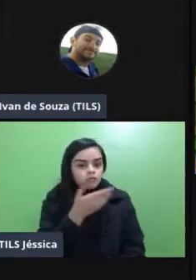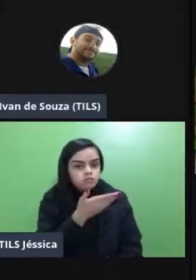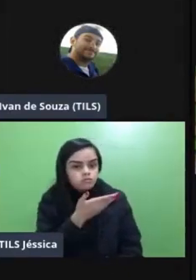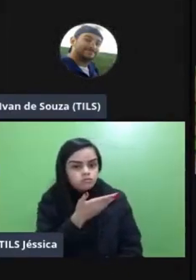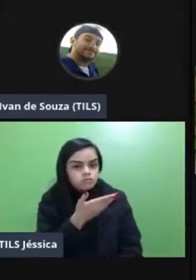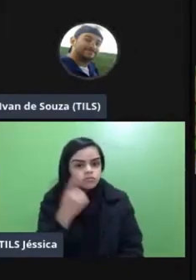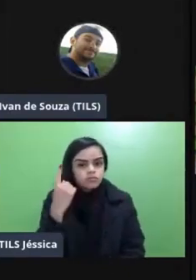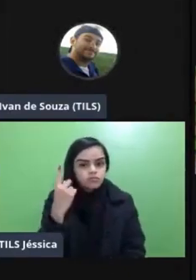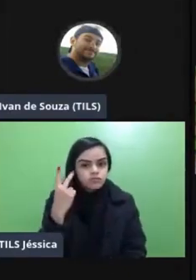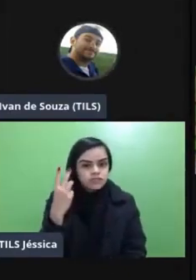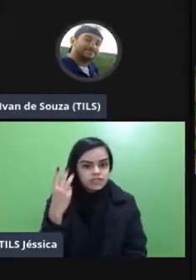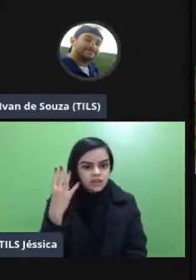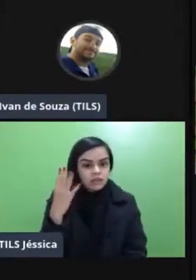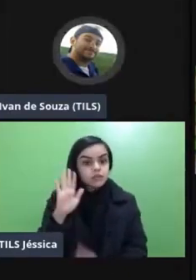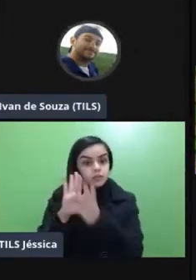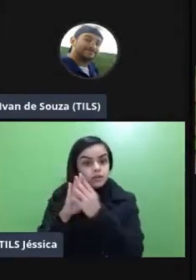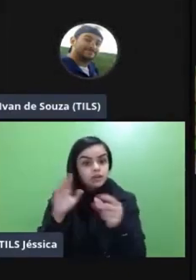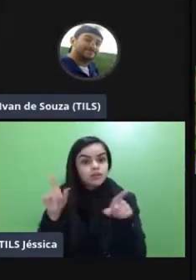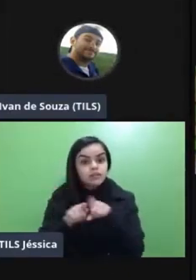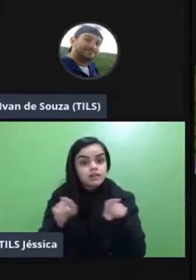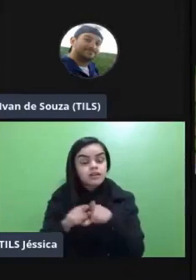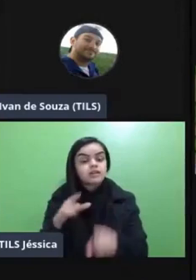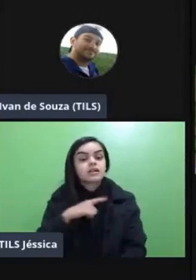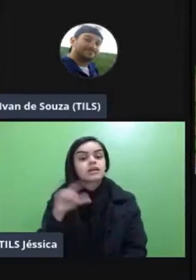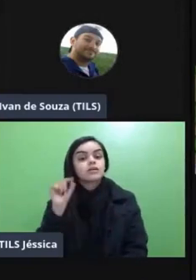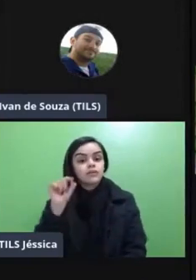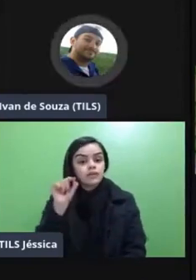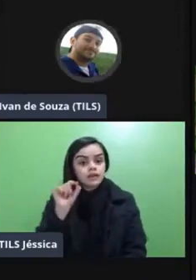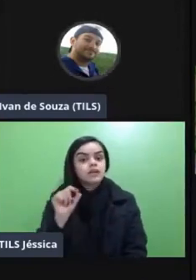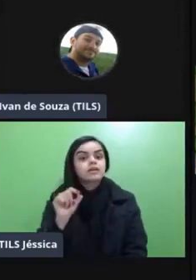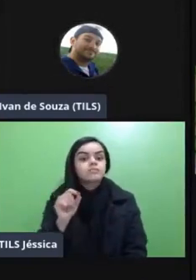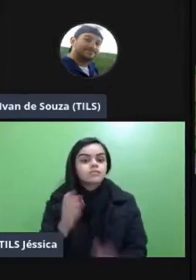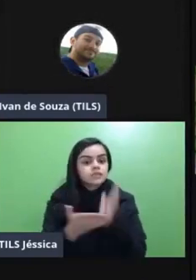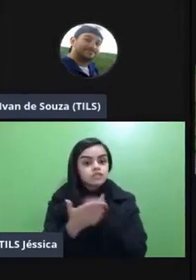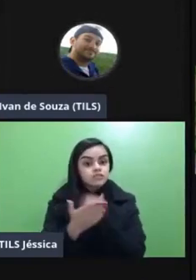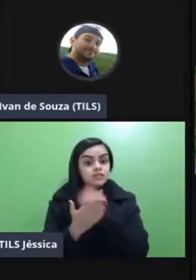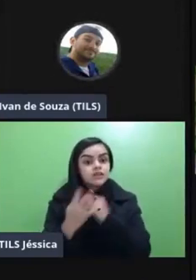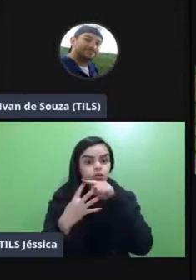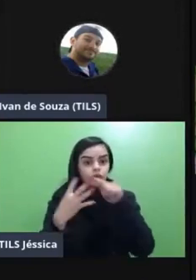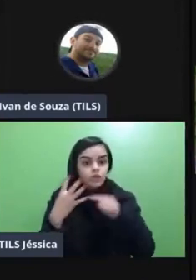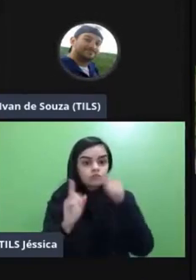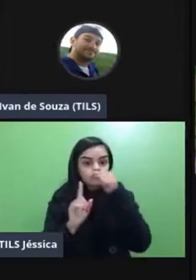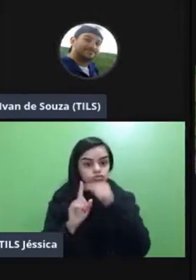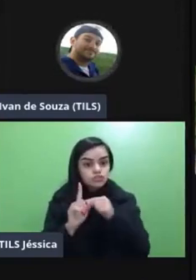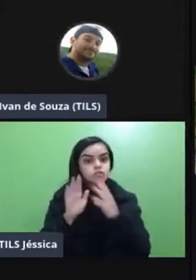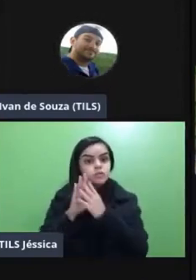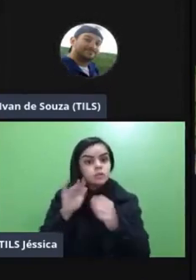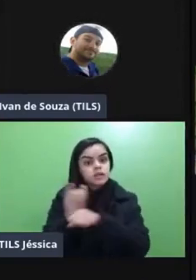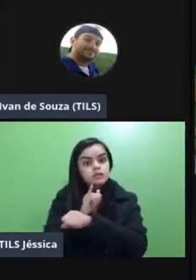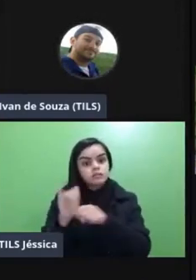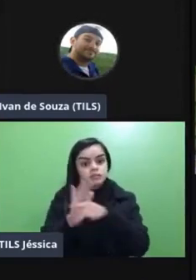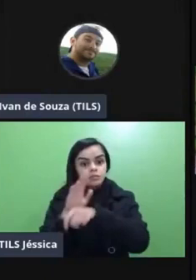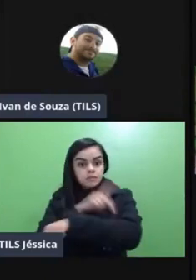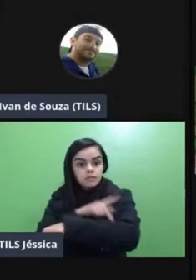enriquecido dentro desse modelo rotacional eu tenho ela ele se subdivide em quatro outros tipos de modelos de estratégias pedagógicas